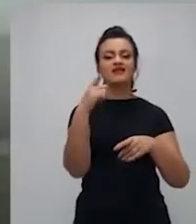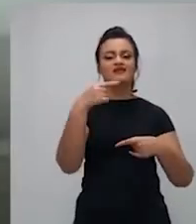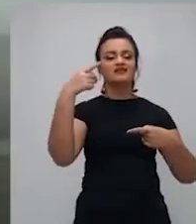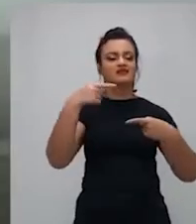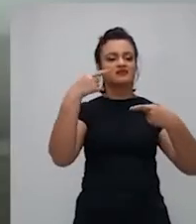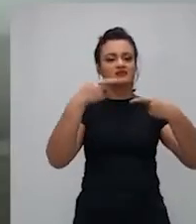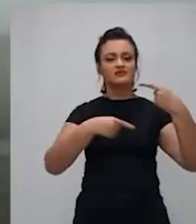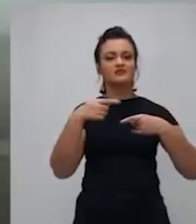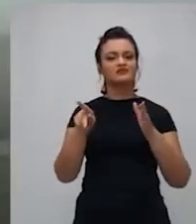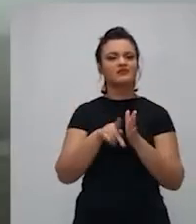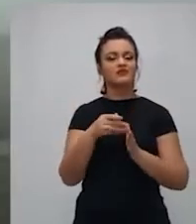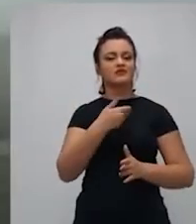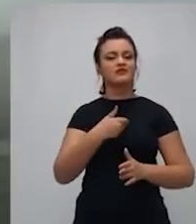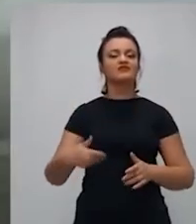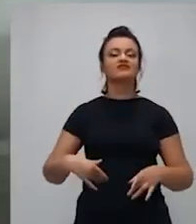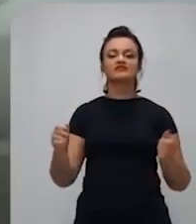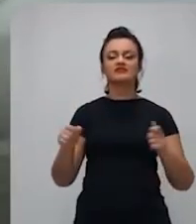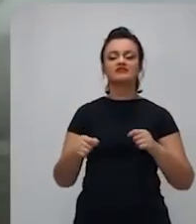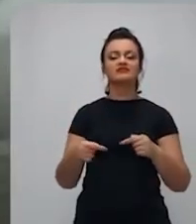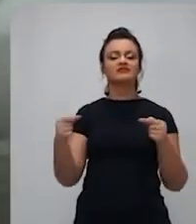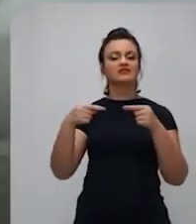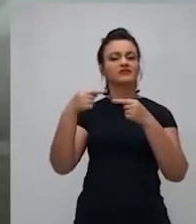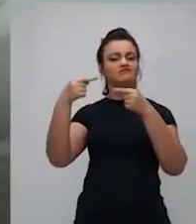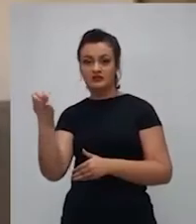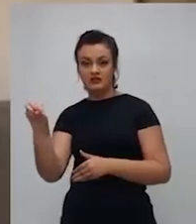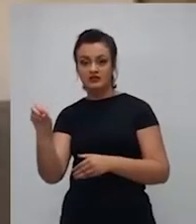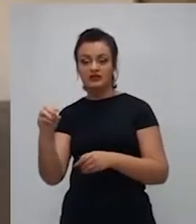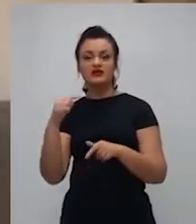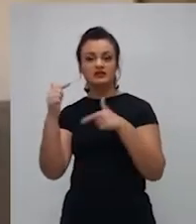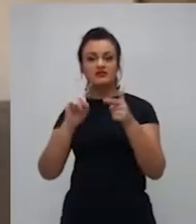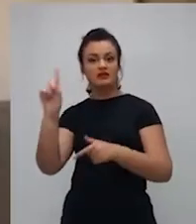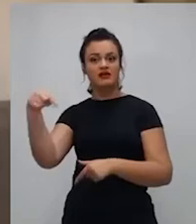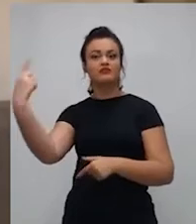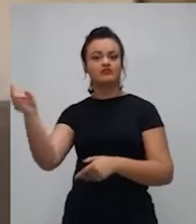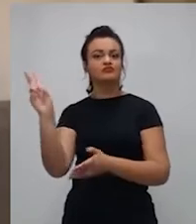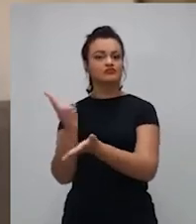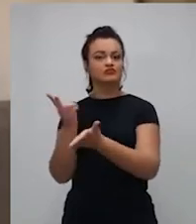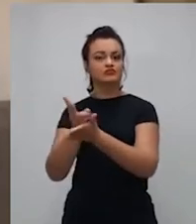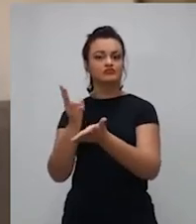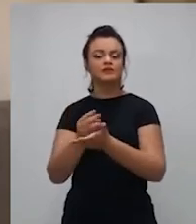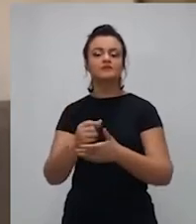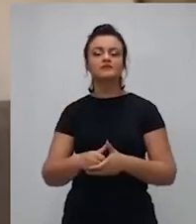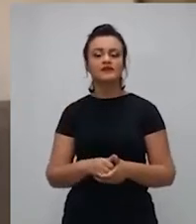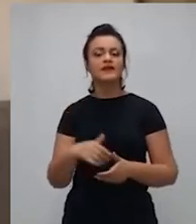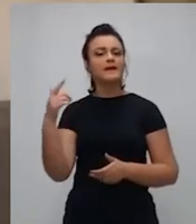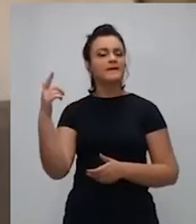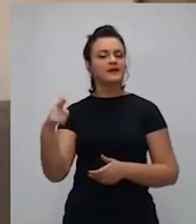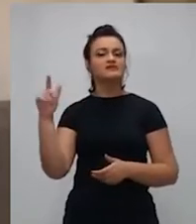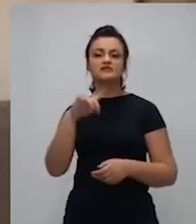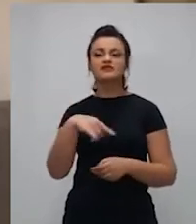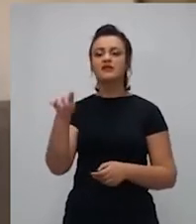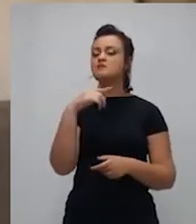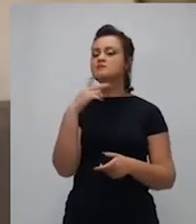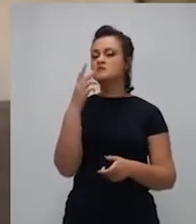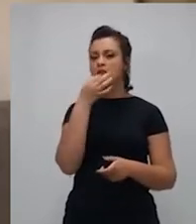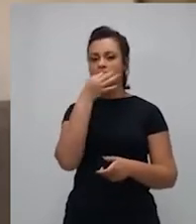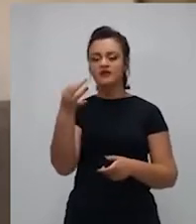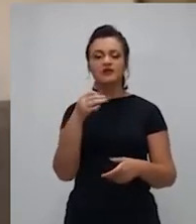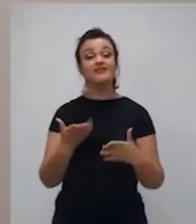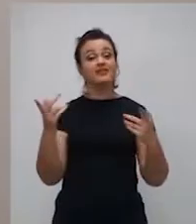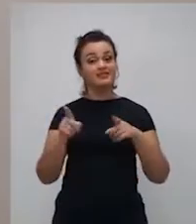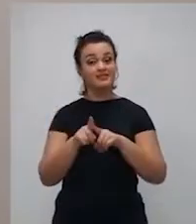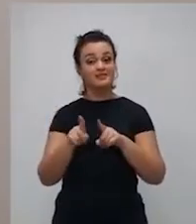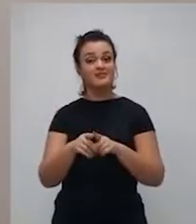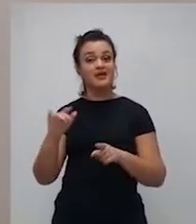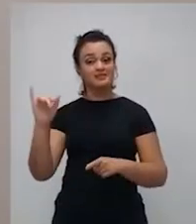empresas para vencer a pandemia do Covid-19. Por meio de lives transmitidas pelas redes sociais do STJ,